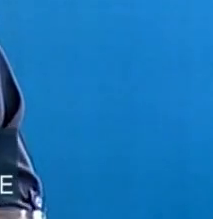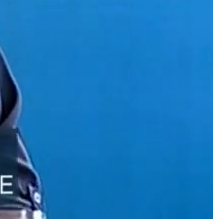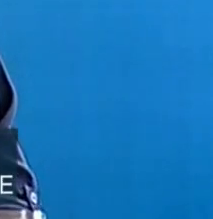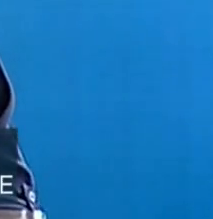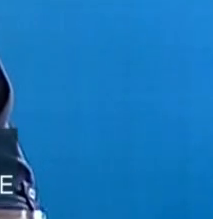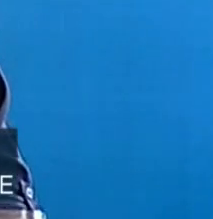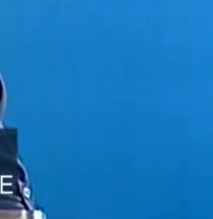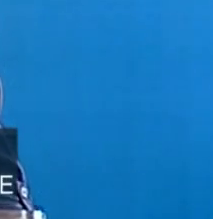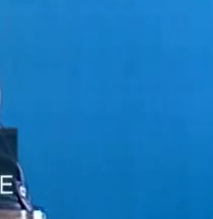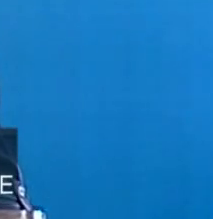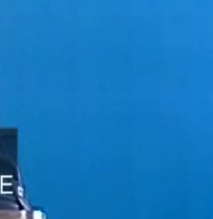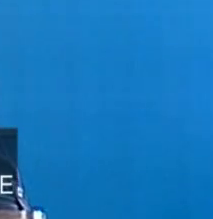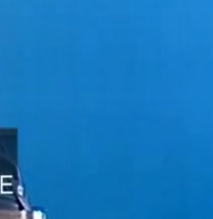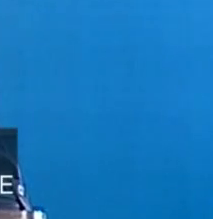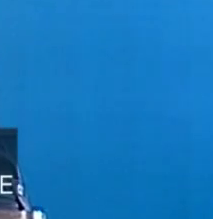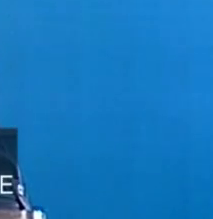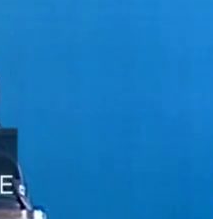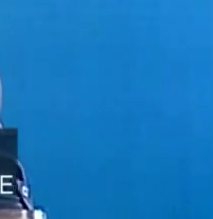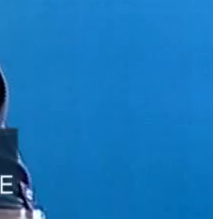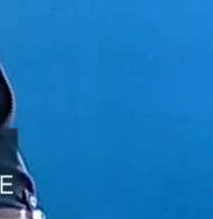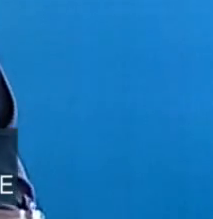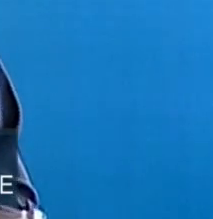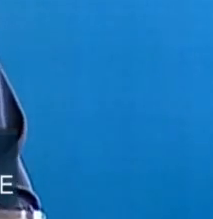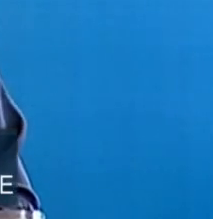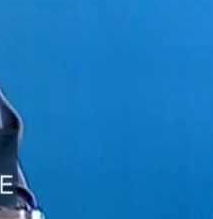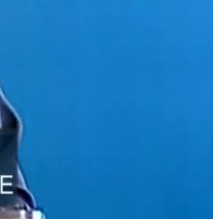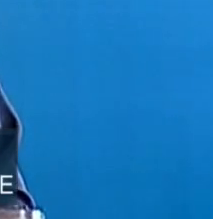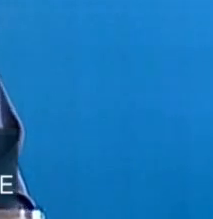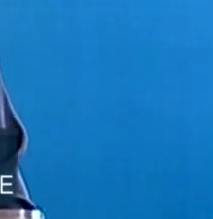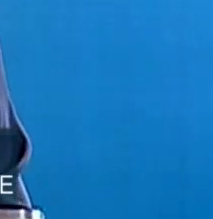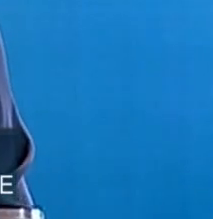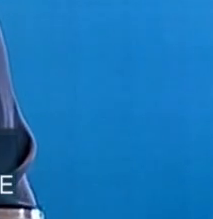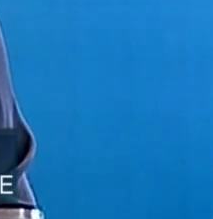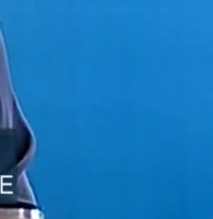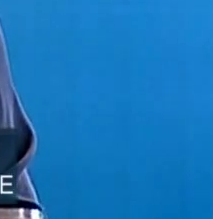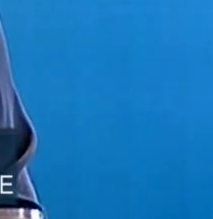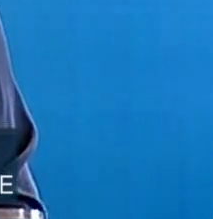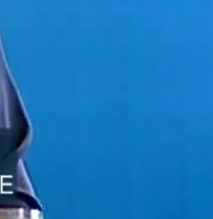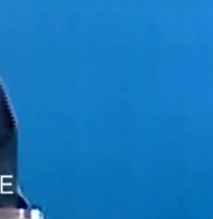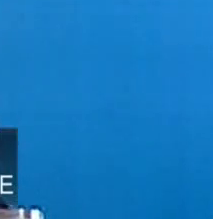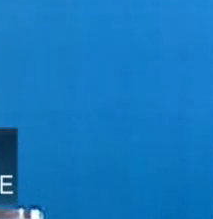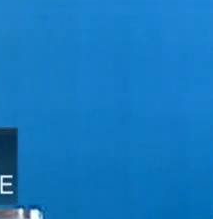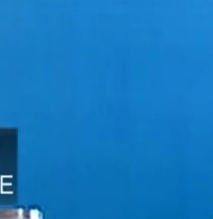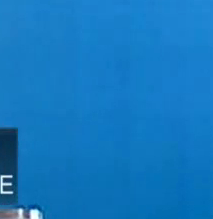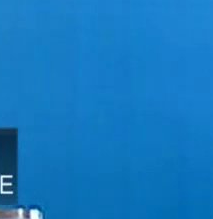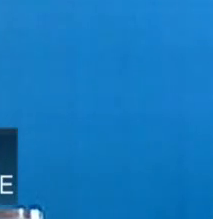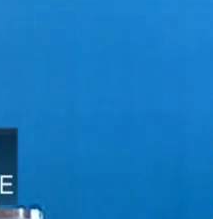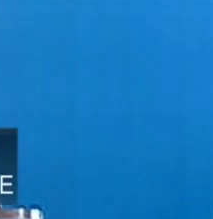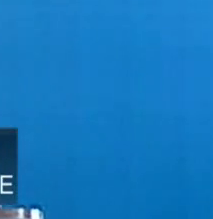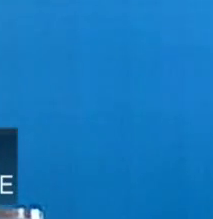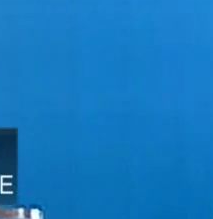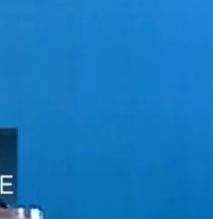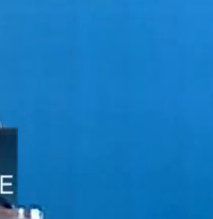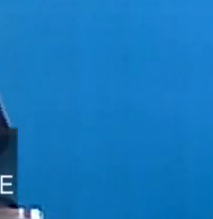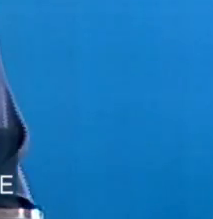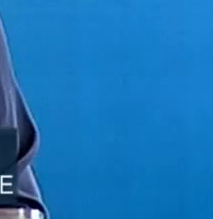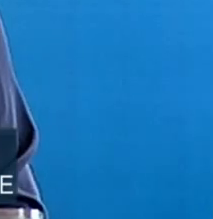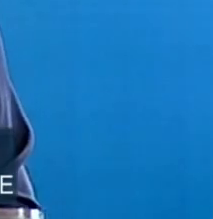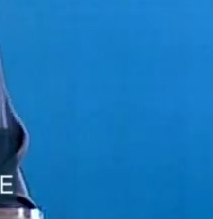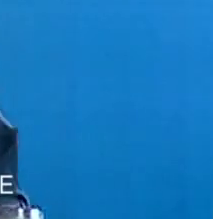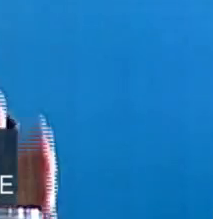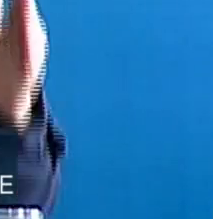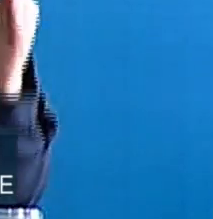regras claras de uso, coleta e tratamento de dados. Além disso, é